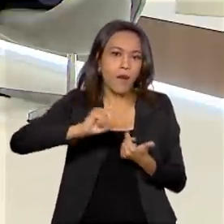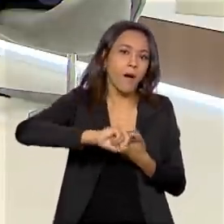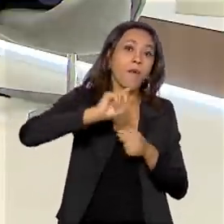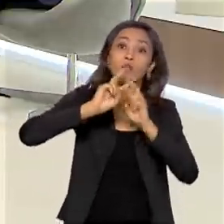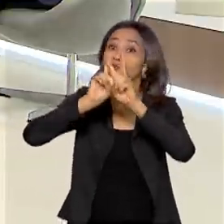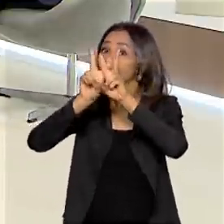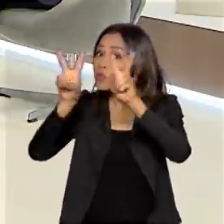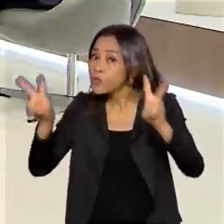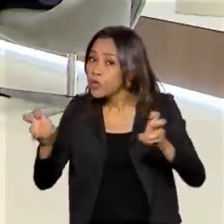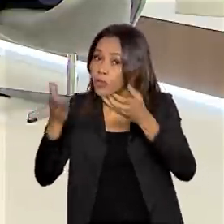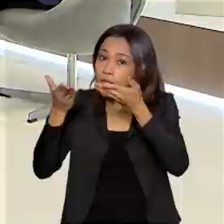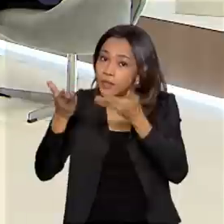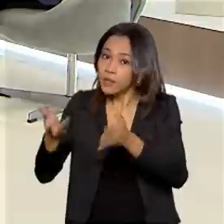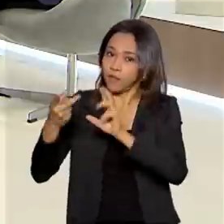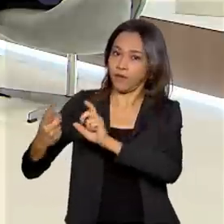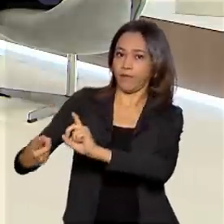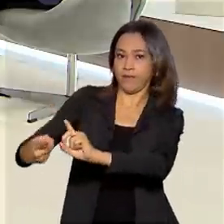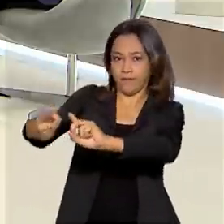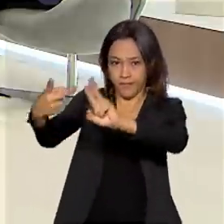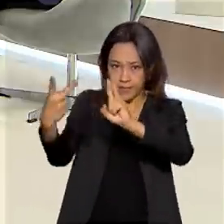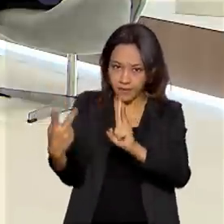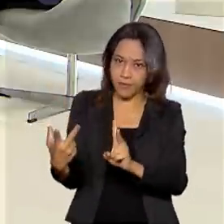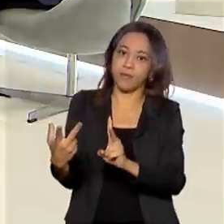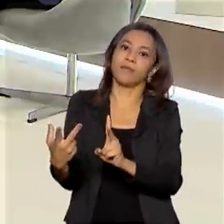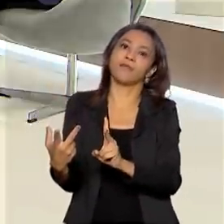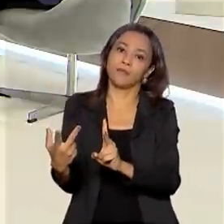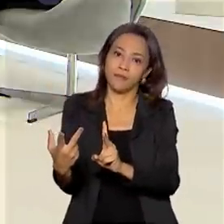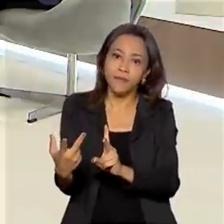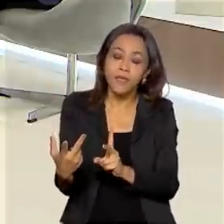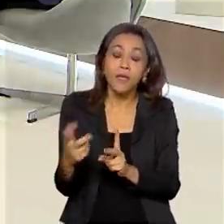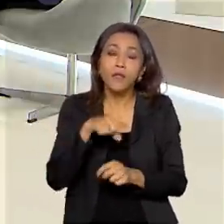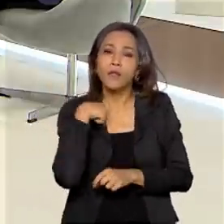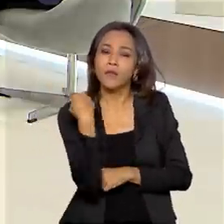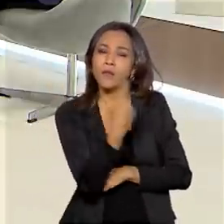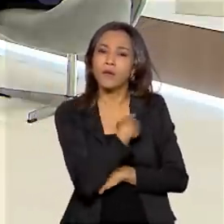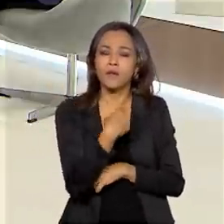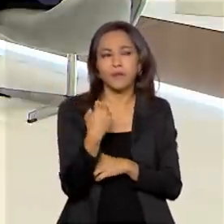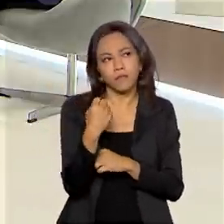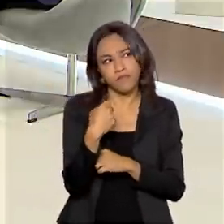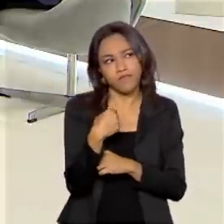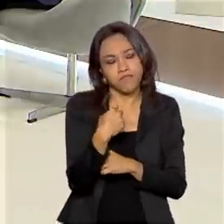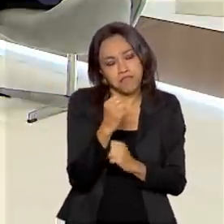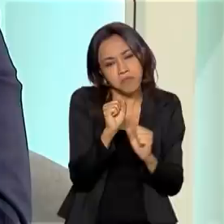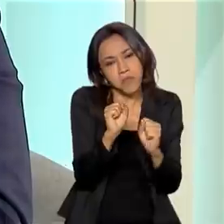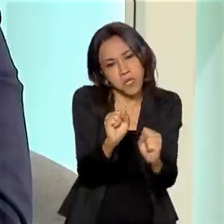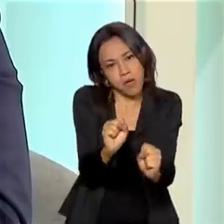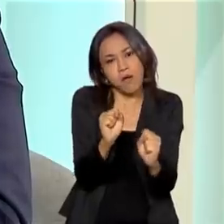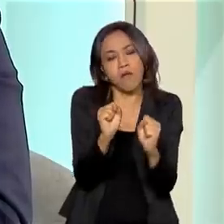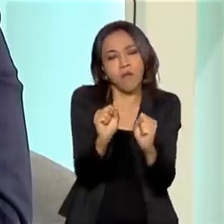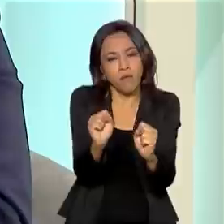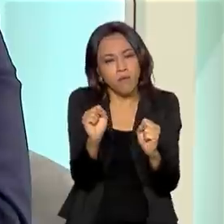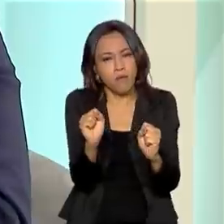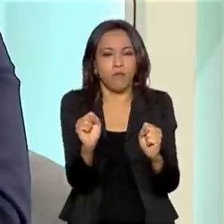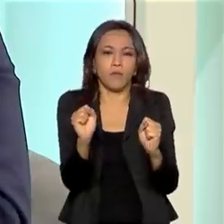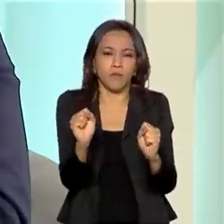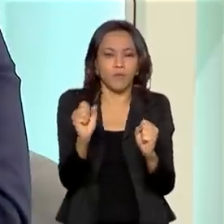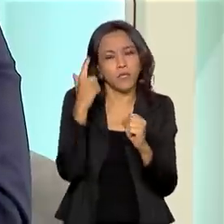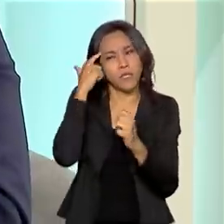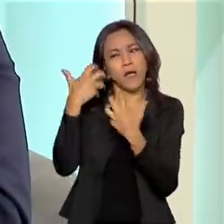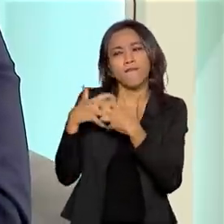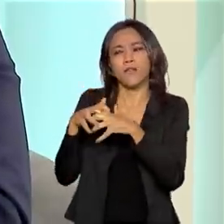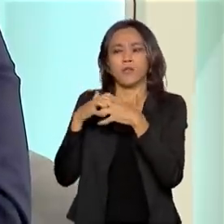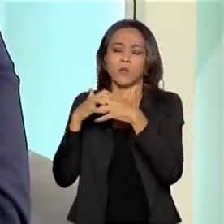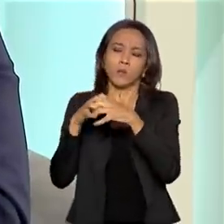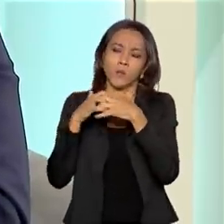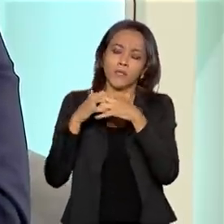daquilo que ele vai comercializar. Nós podemos até fazer algumas regressões ou algumas reflexões,